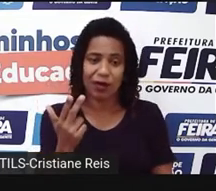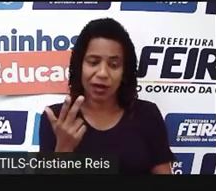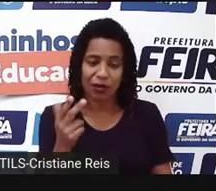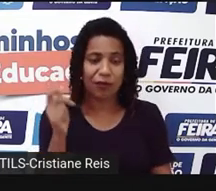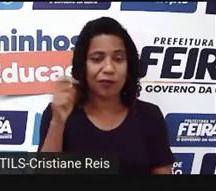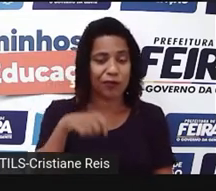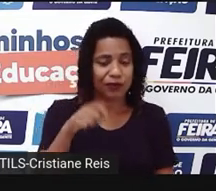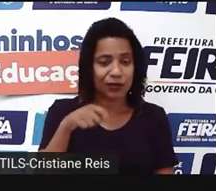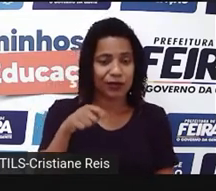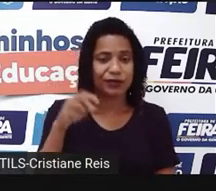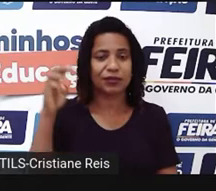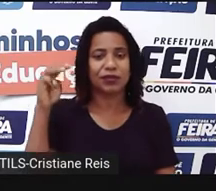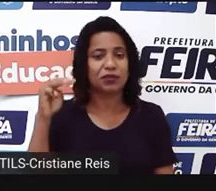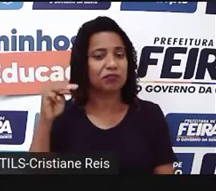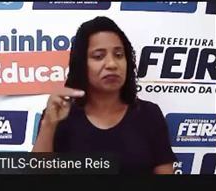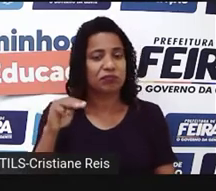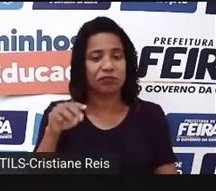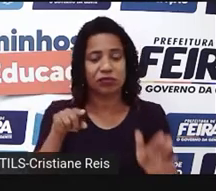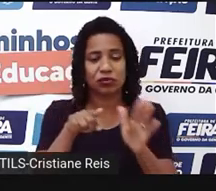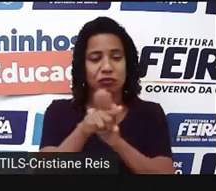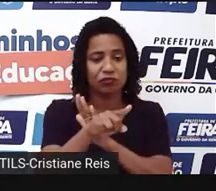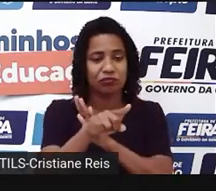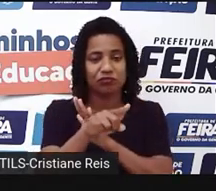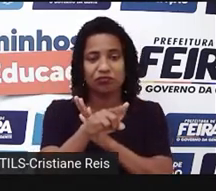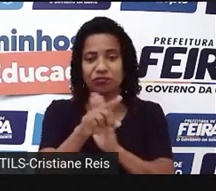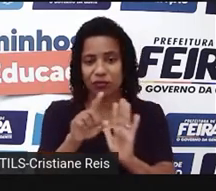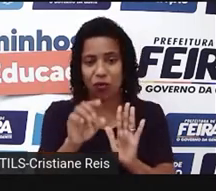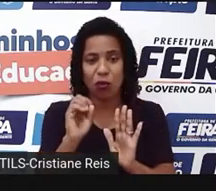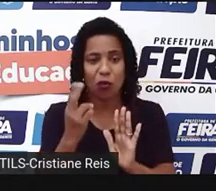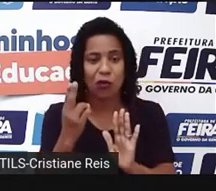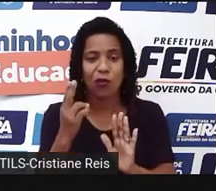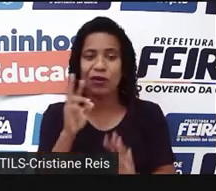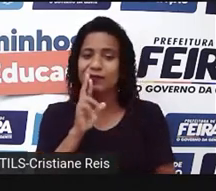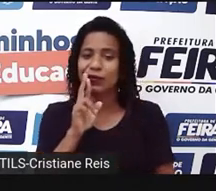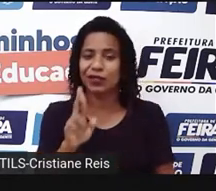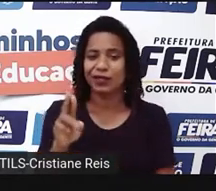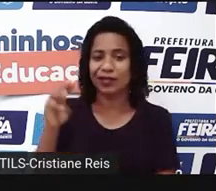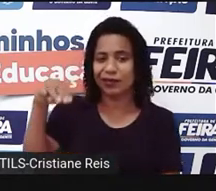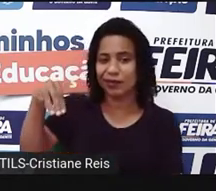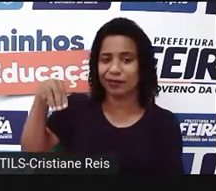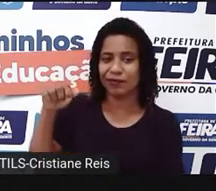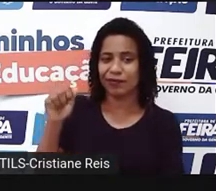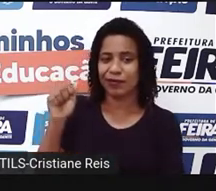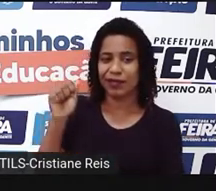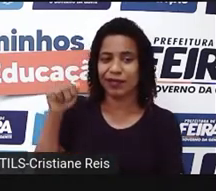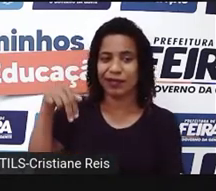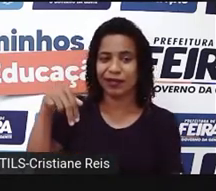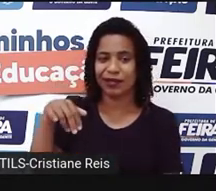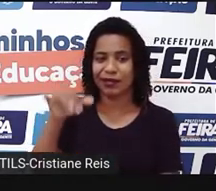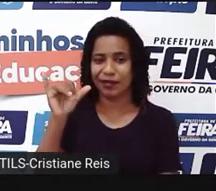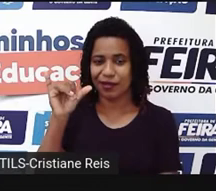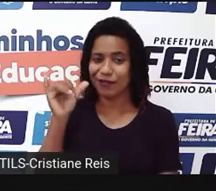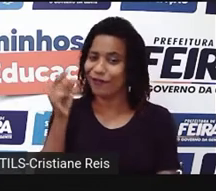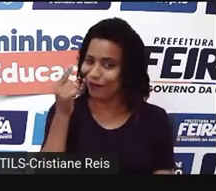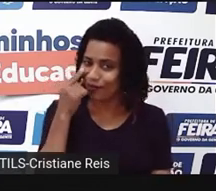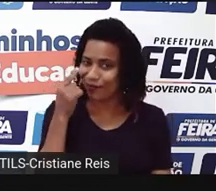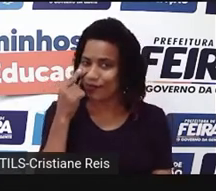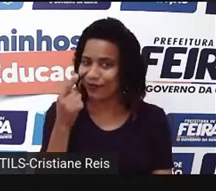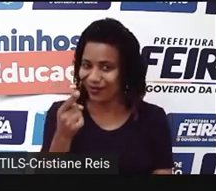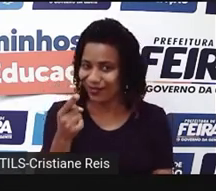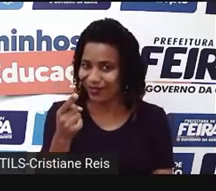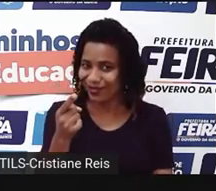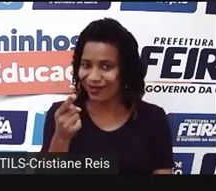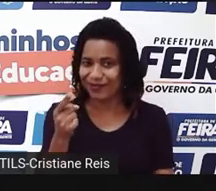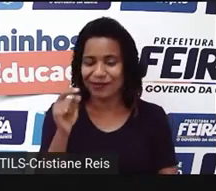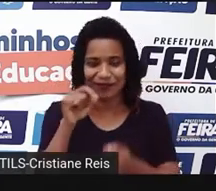perguntas ou simplesmente many em suas respostas. Vamos conferir agora comigo na prática? Let's go!